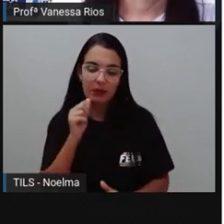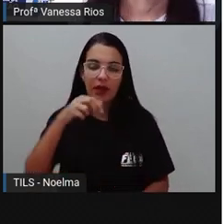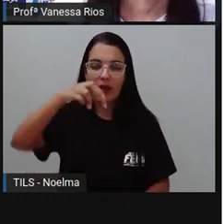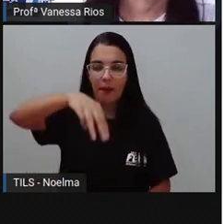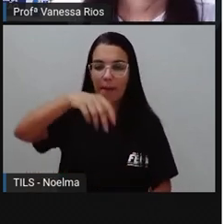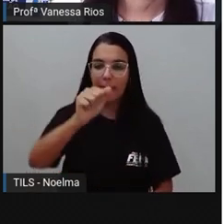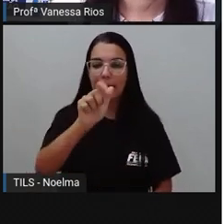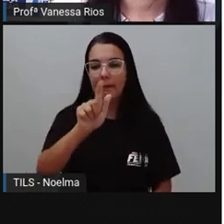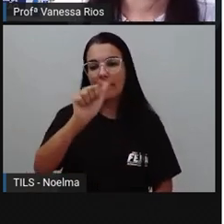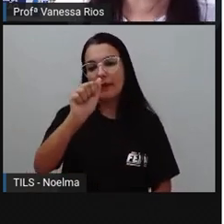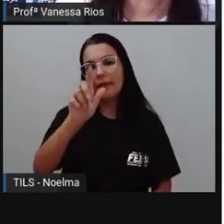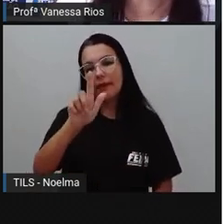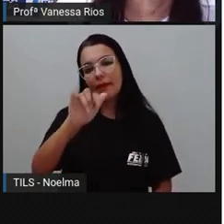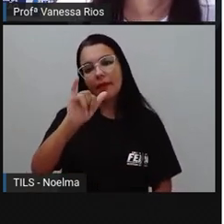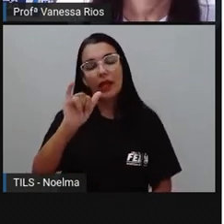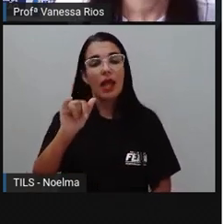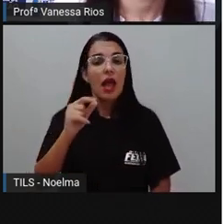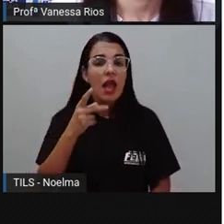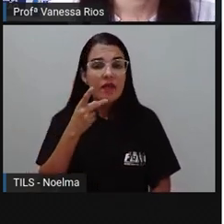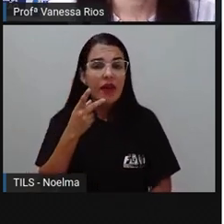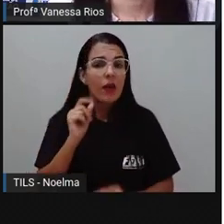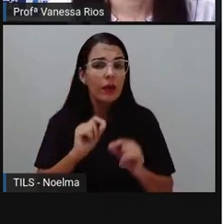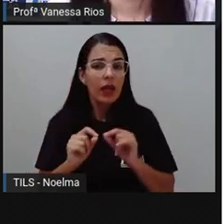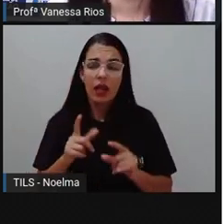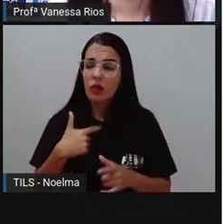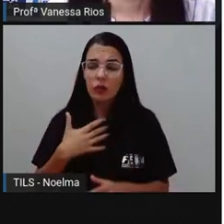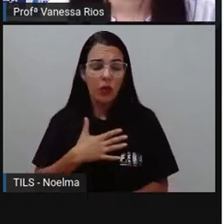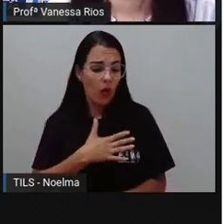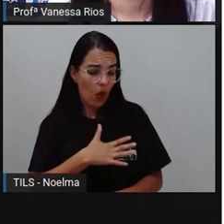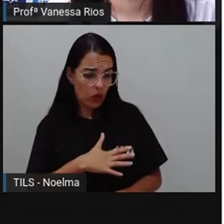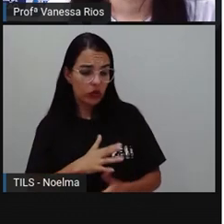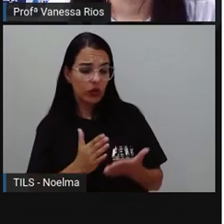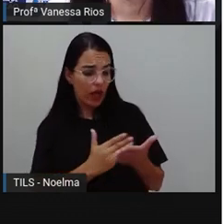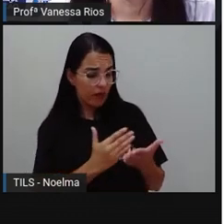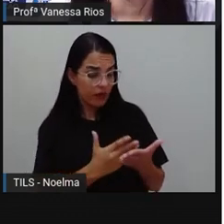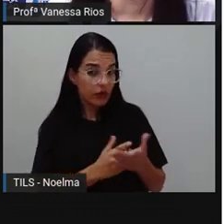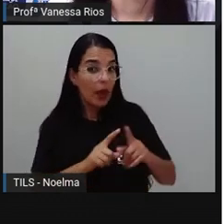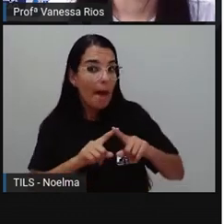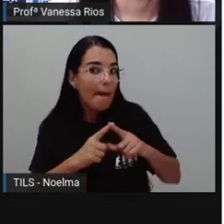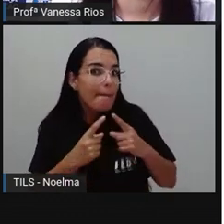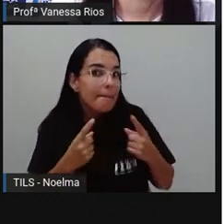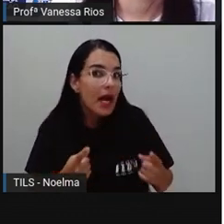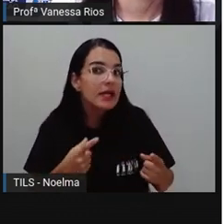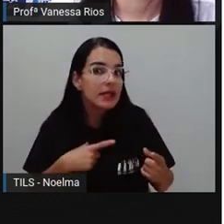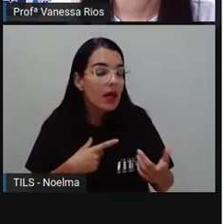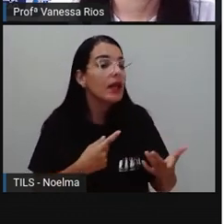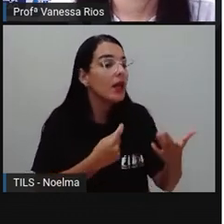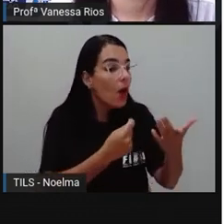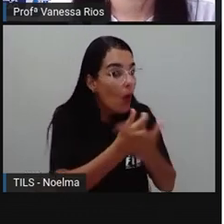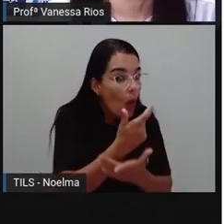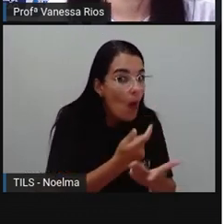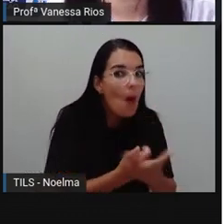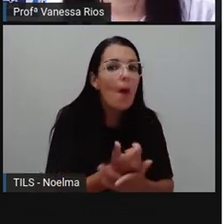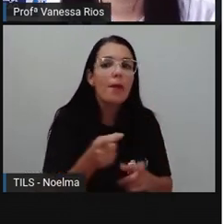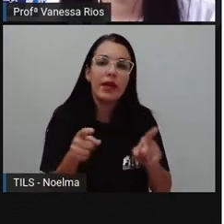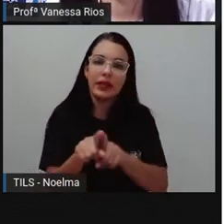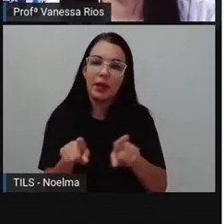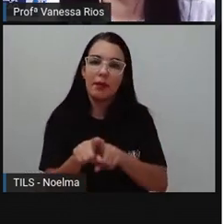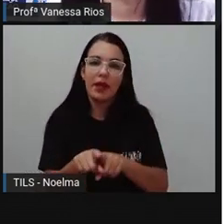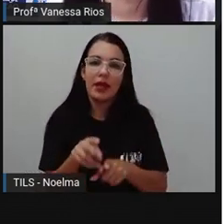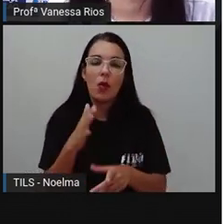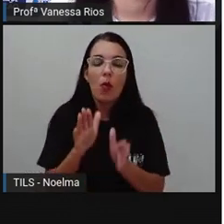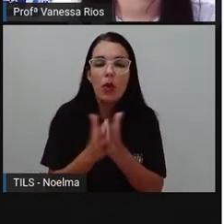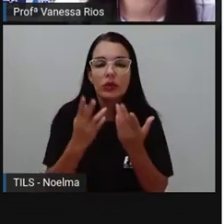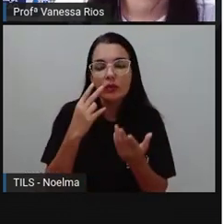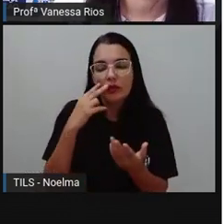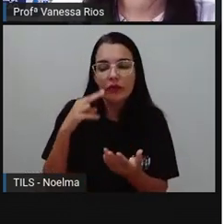indicar que não é fã da revista, ele aborda também que adquire as edições que ele acha interessante.